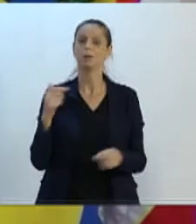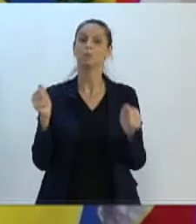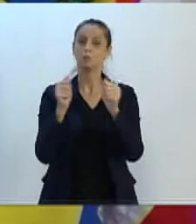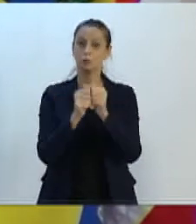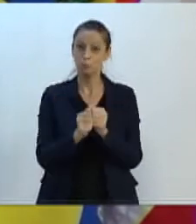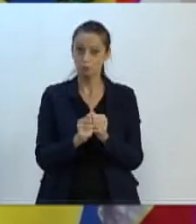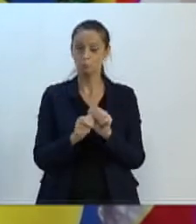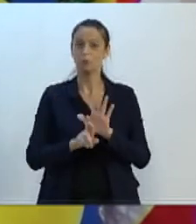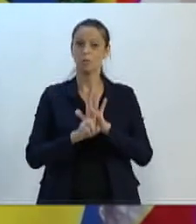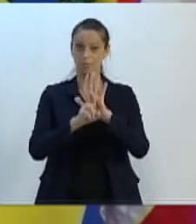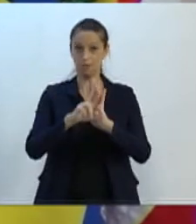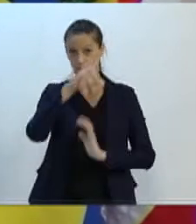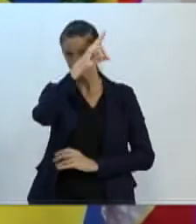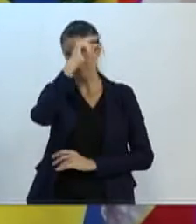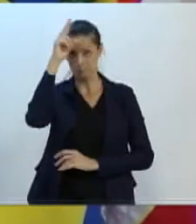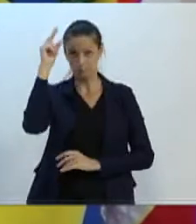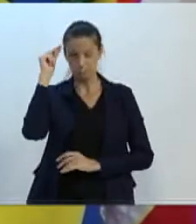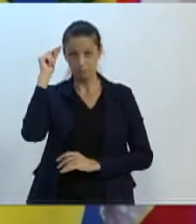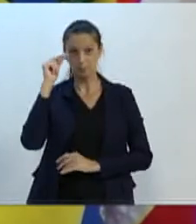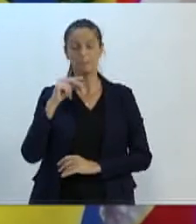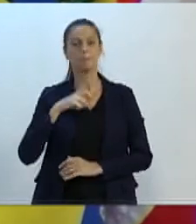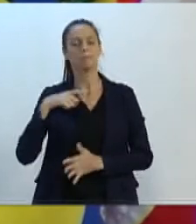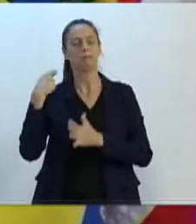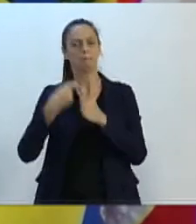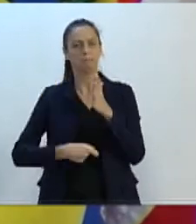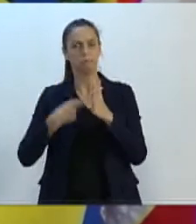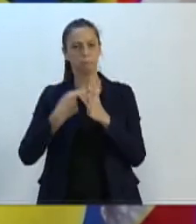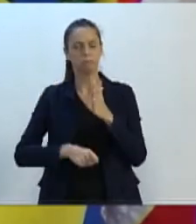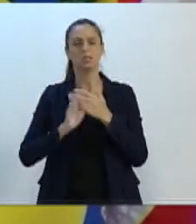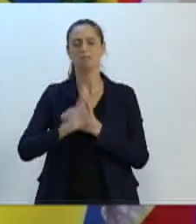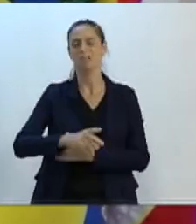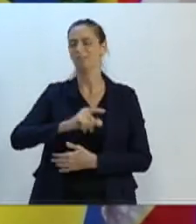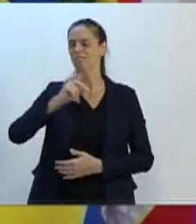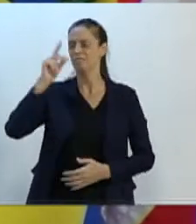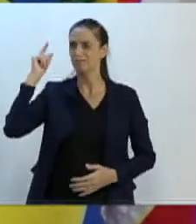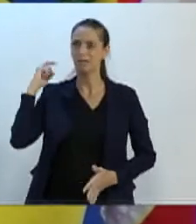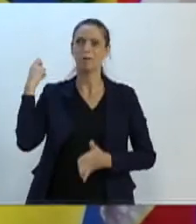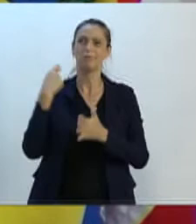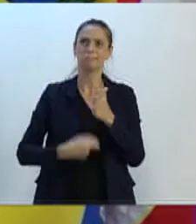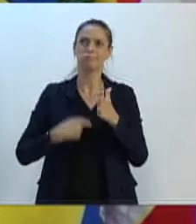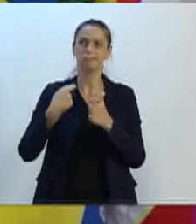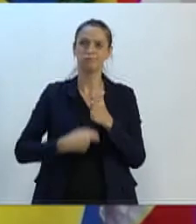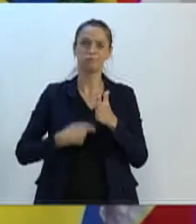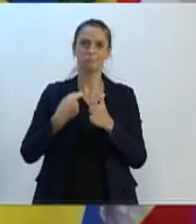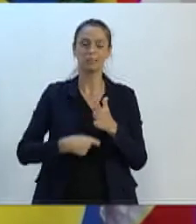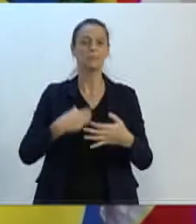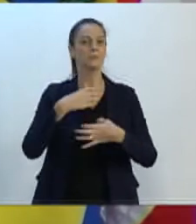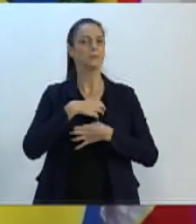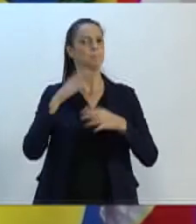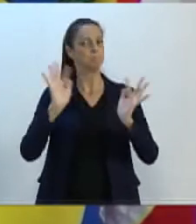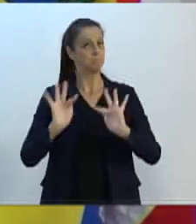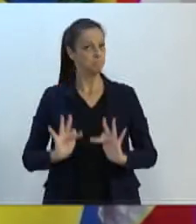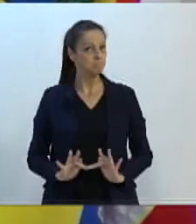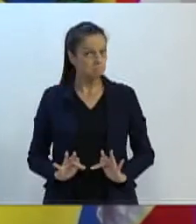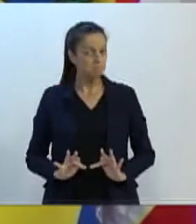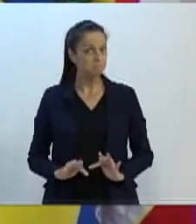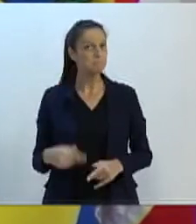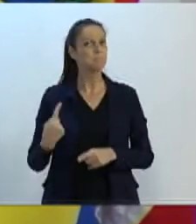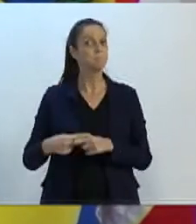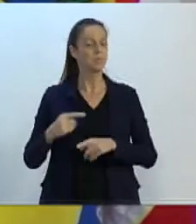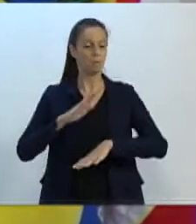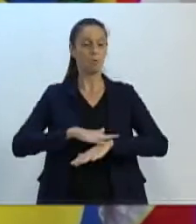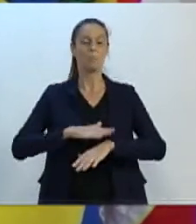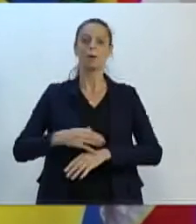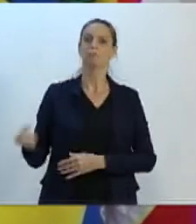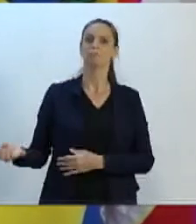intendente, um pleito que já venho fazendo há muito tempo, e eu fico muito feliz deste novo momento